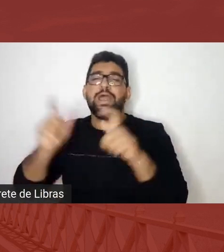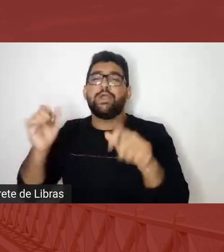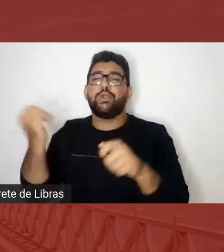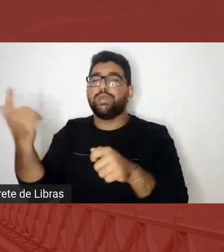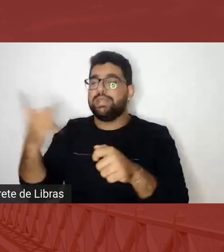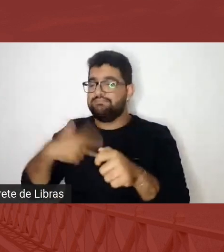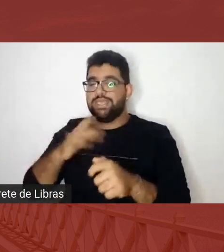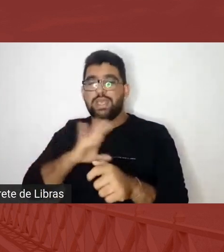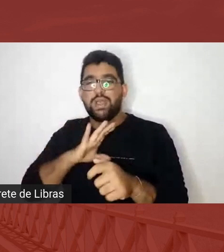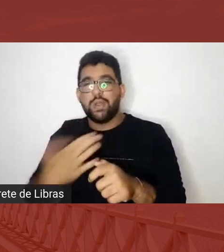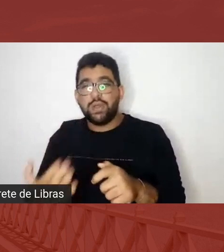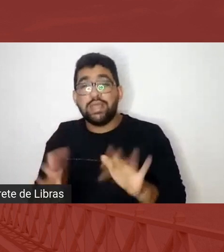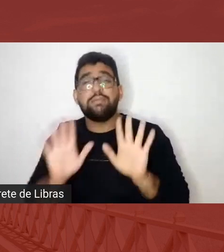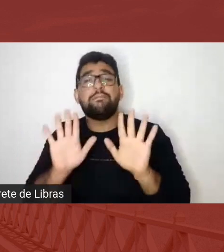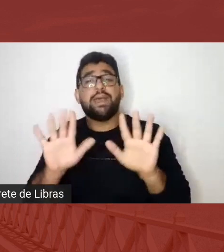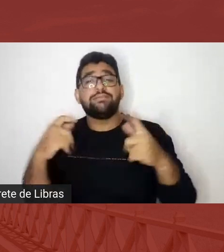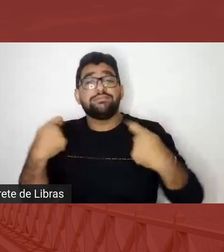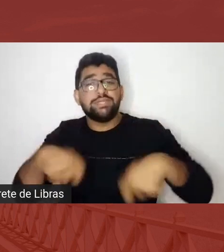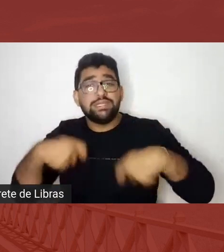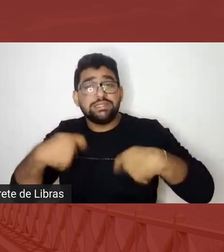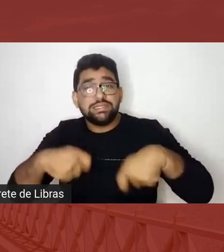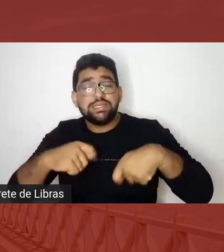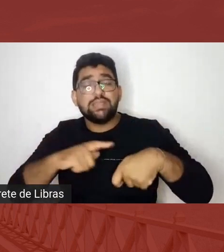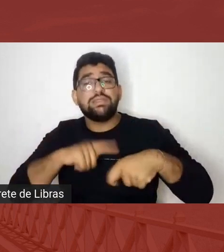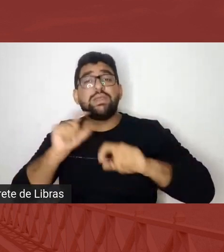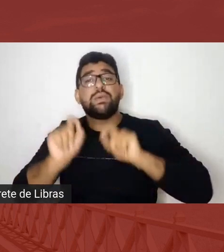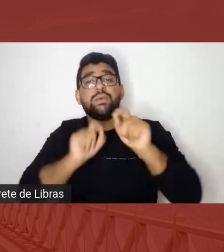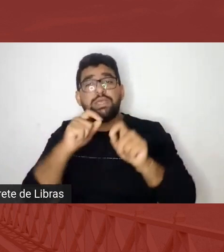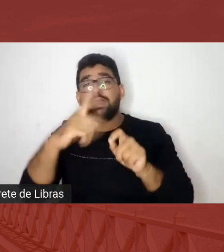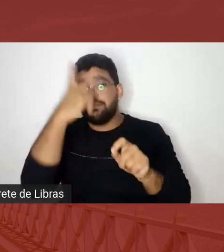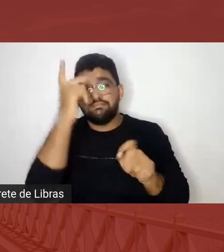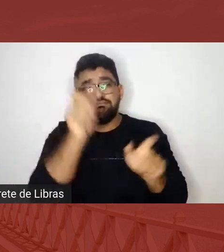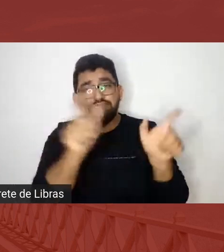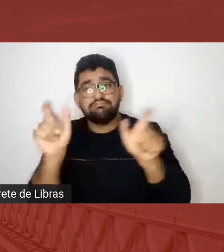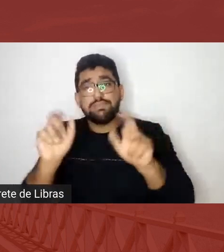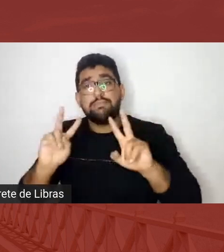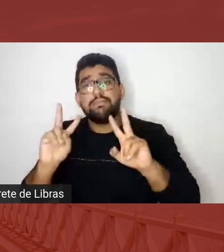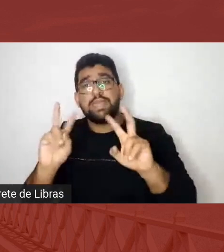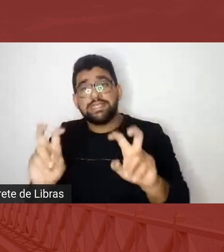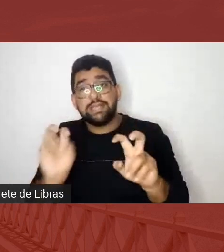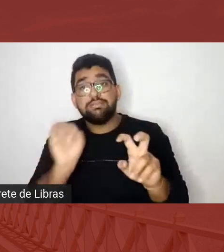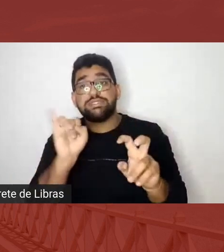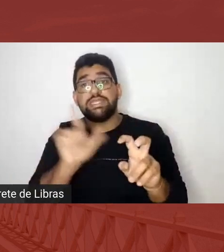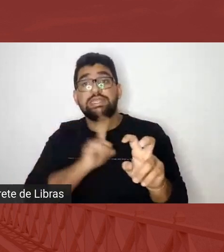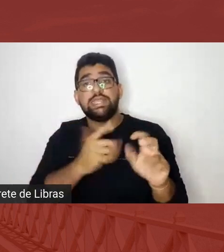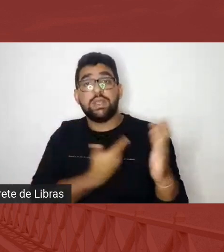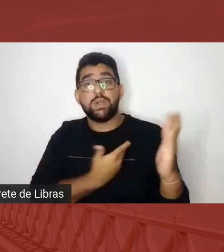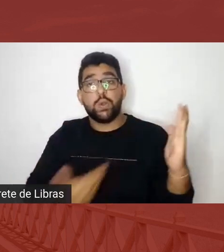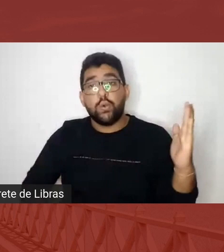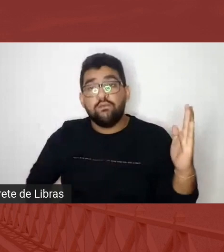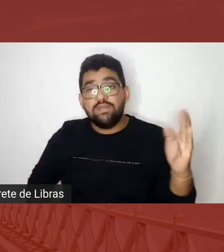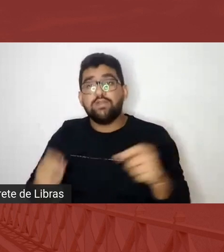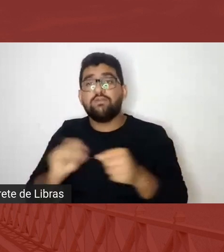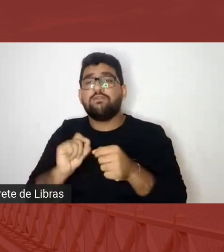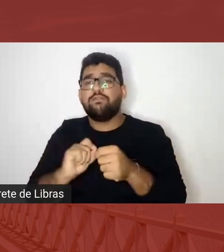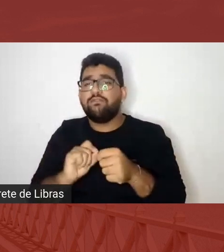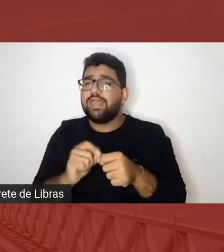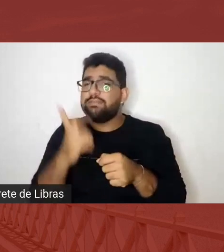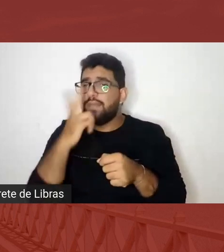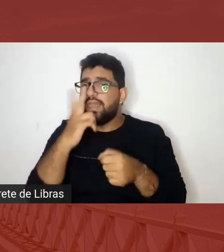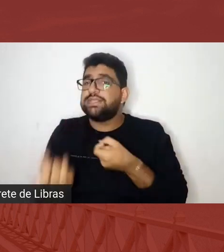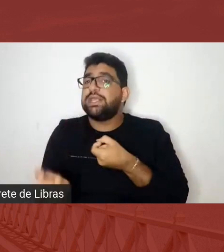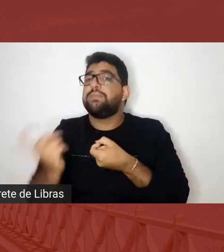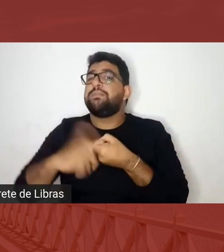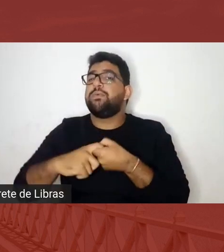mas também é necessário que as pessoas percebam que quando a gente tem governos que fazem retrocessos como o